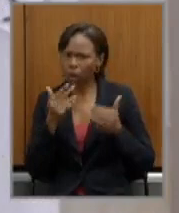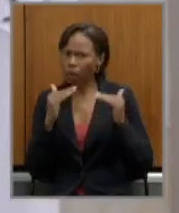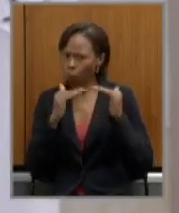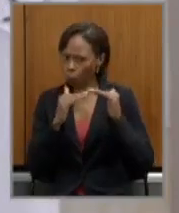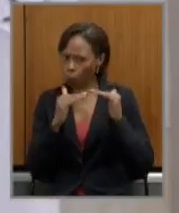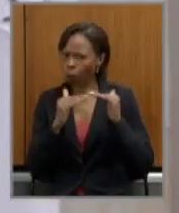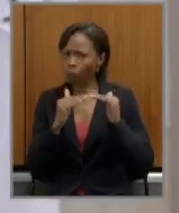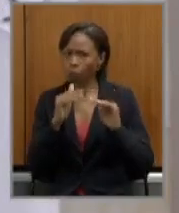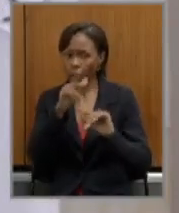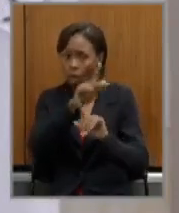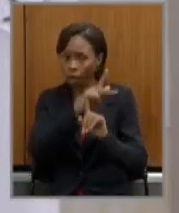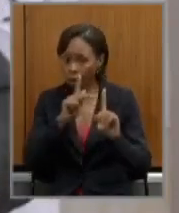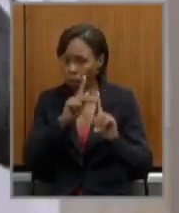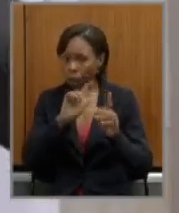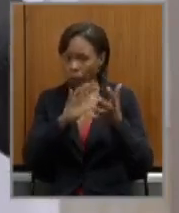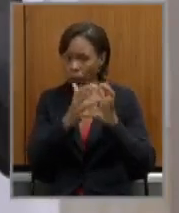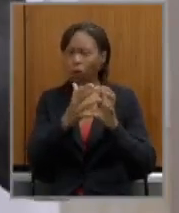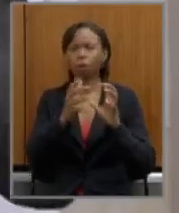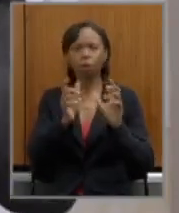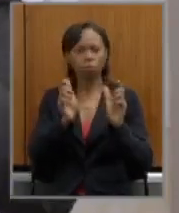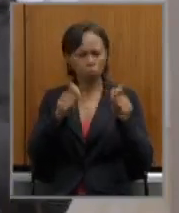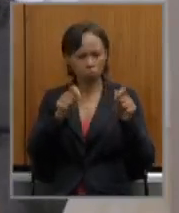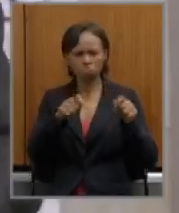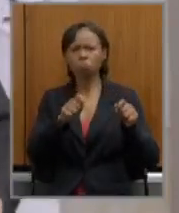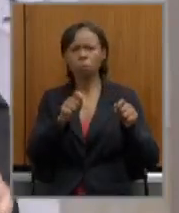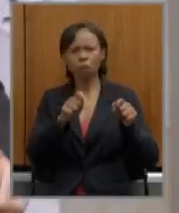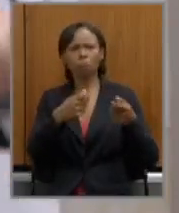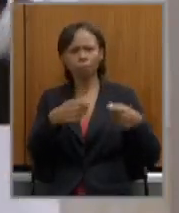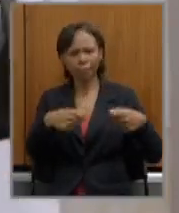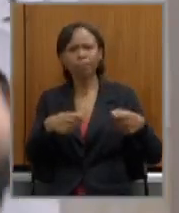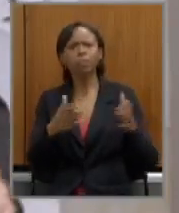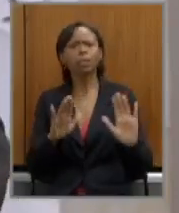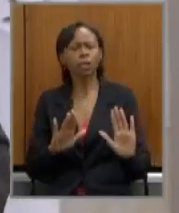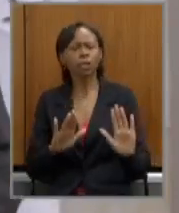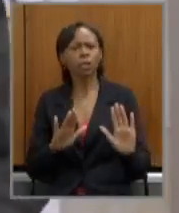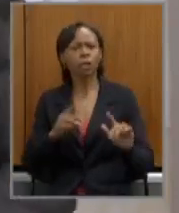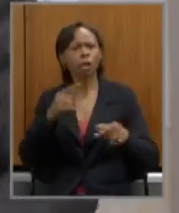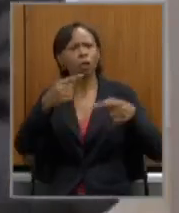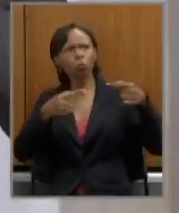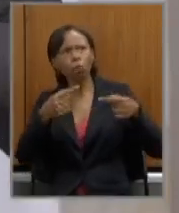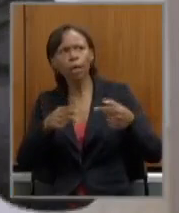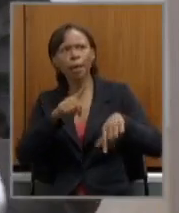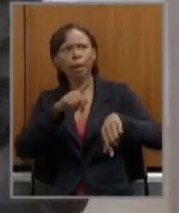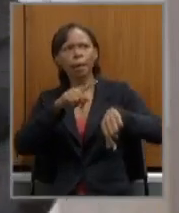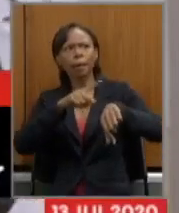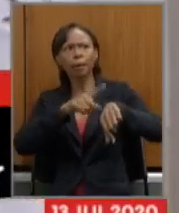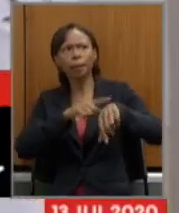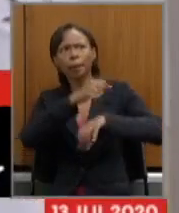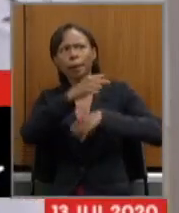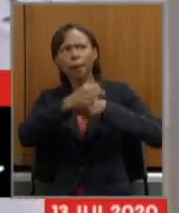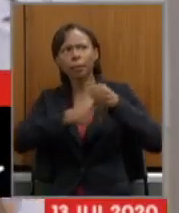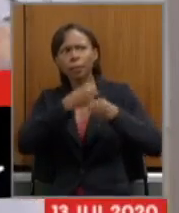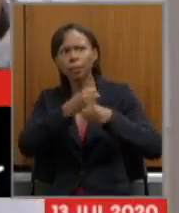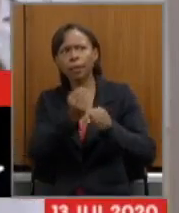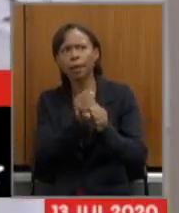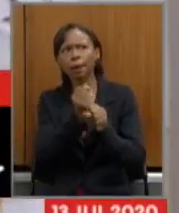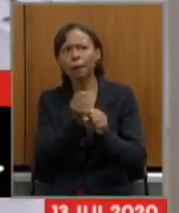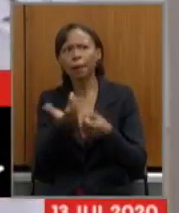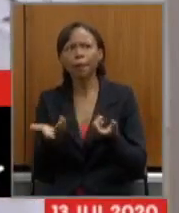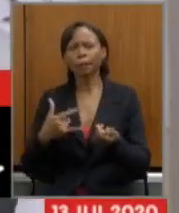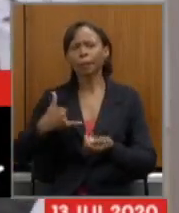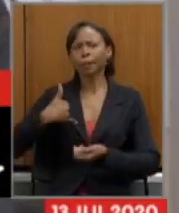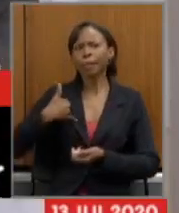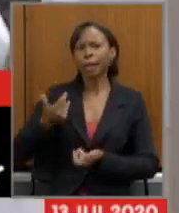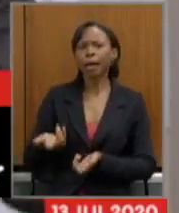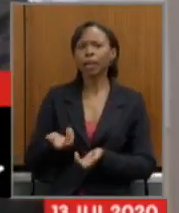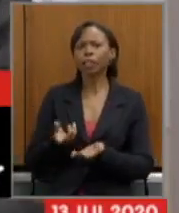reforma deve existir concordo em discutir o tempo a idade o tempo mínimo de contribuição a alíquota